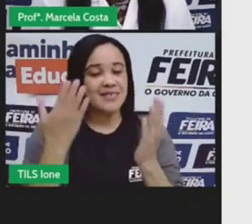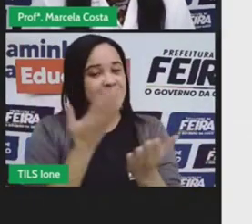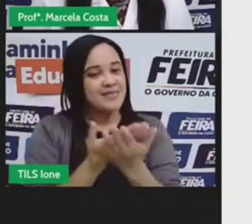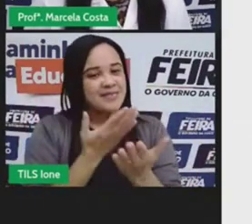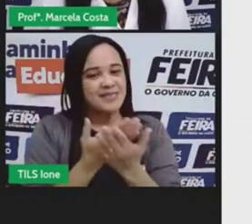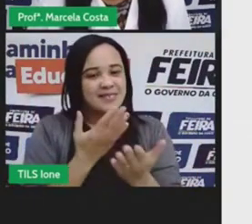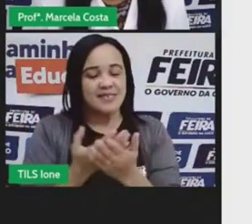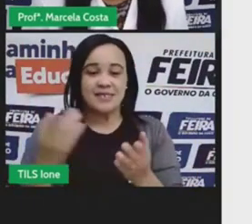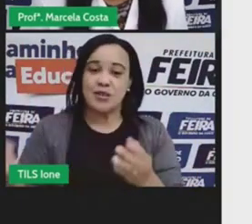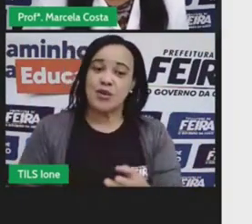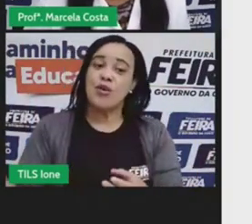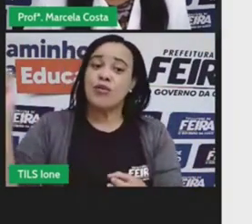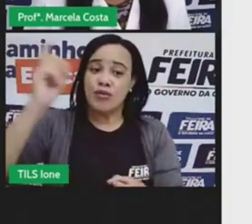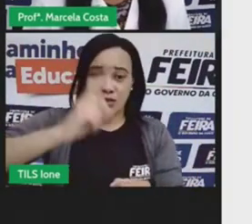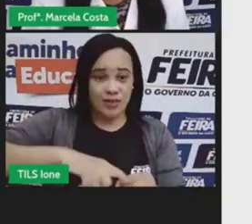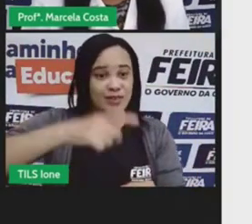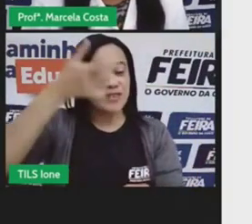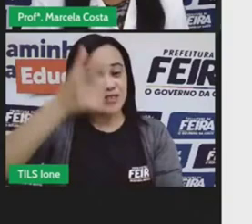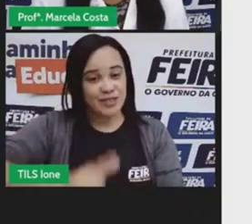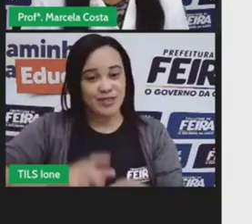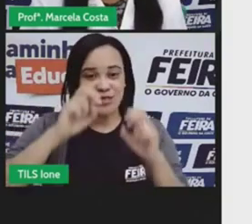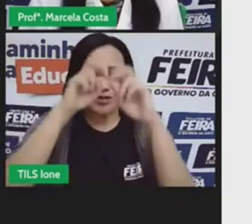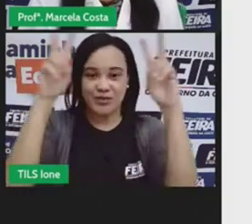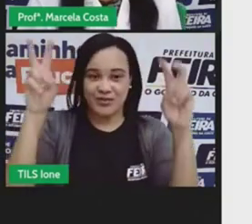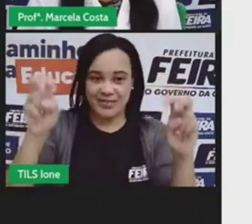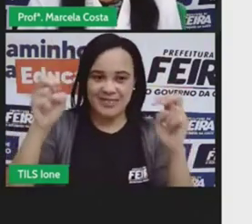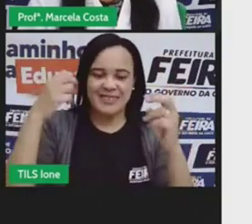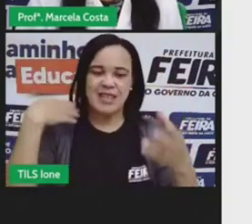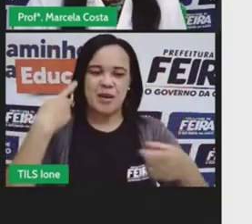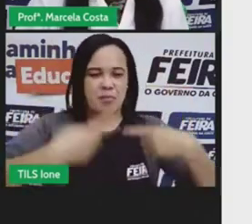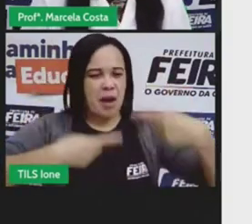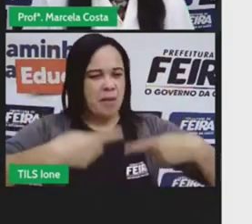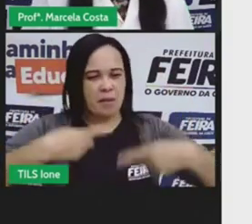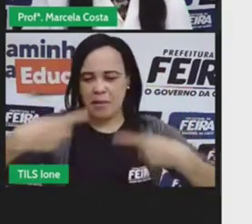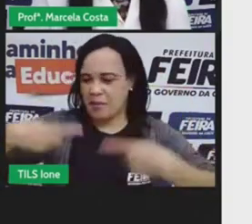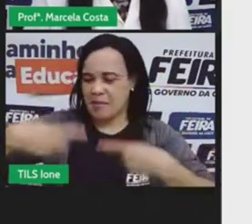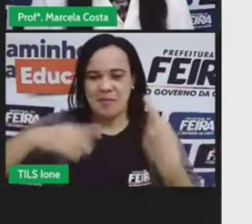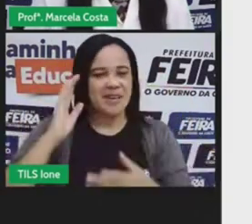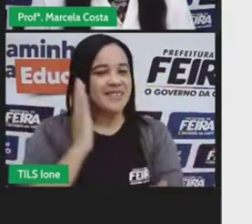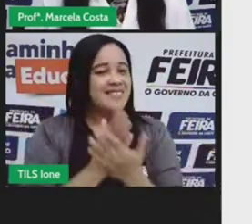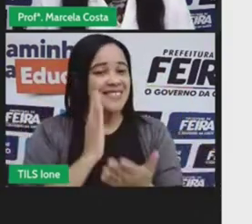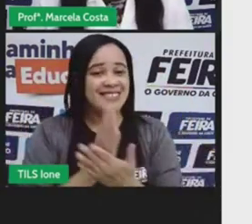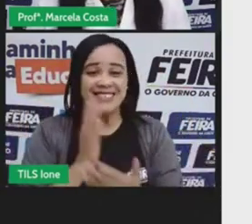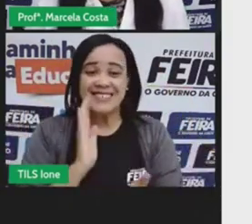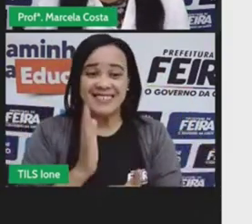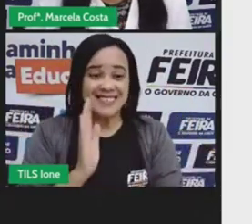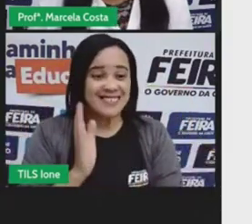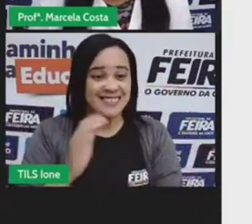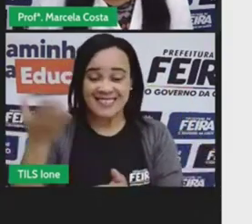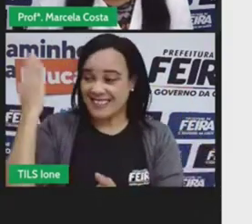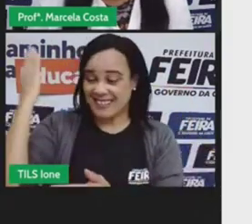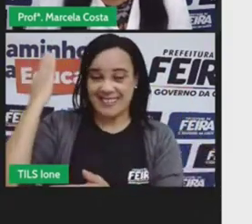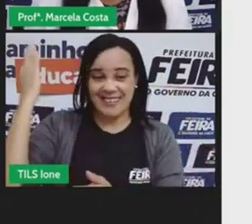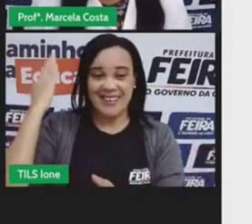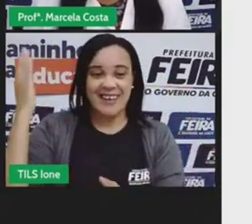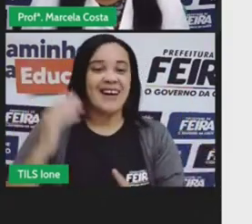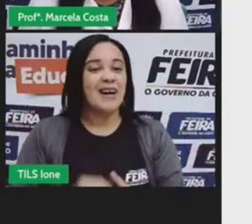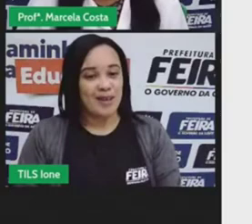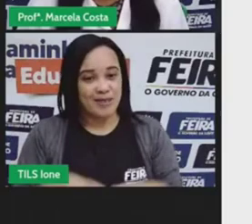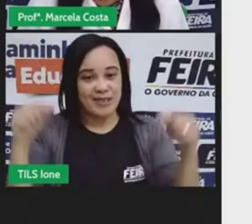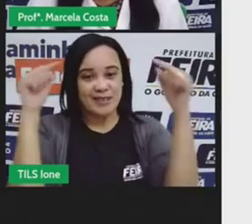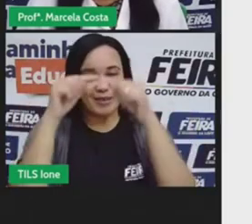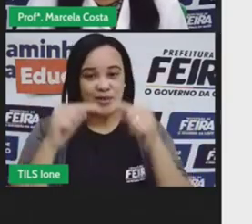nós vamos retomar o assunto que a gente já vem discutindo nas últimas aulas, relacionado à sustentabilidade, ao consumo